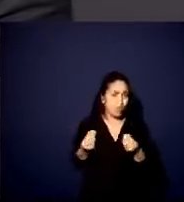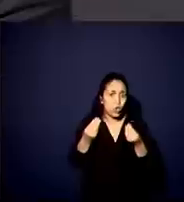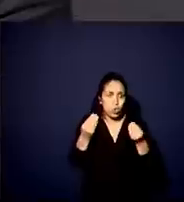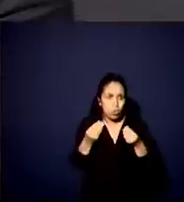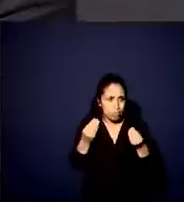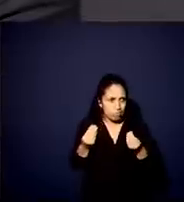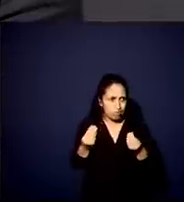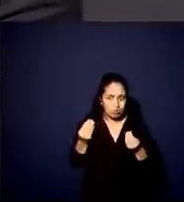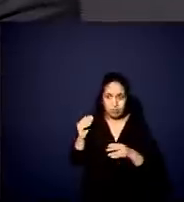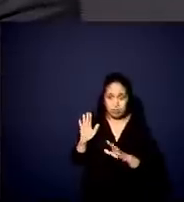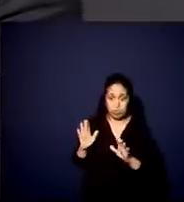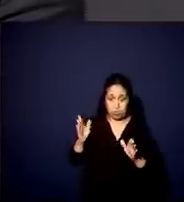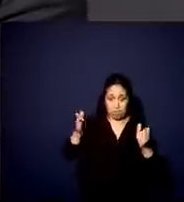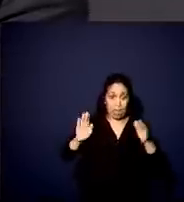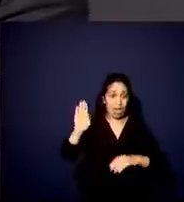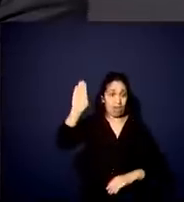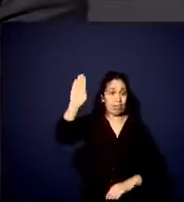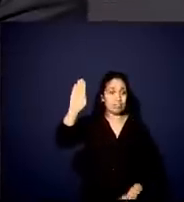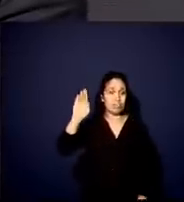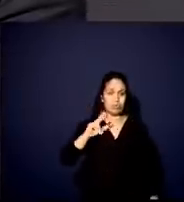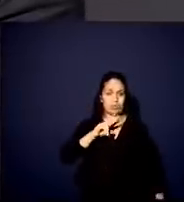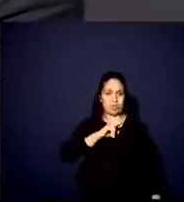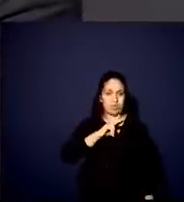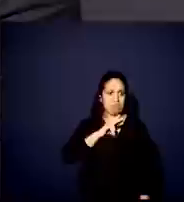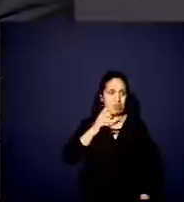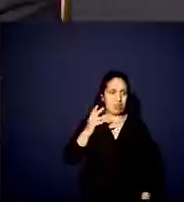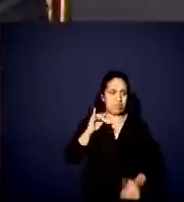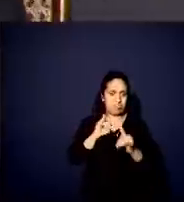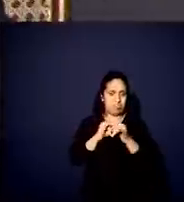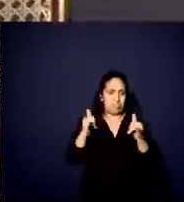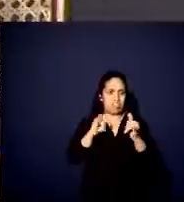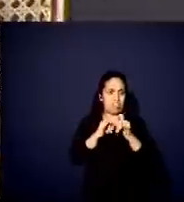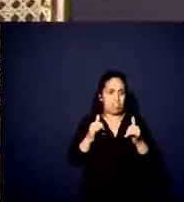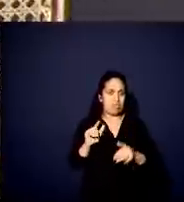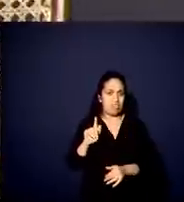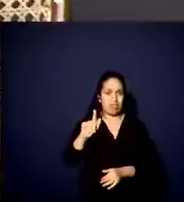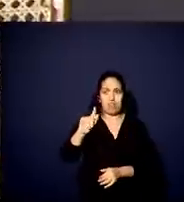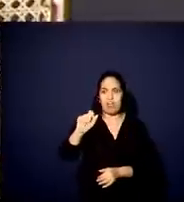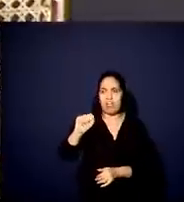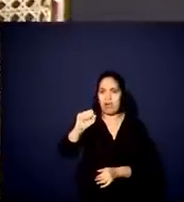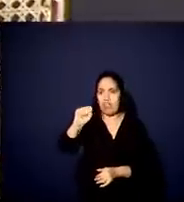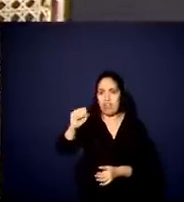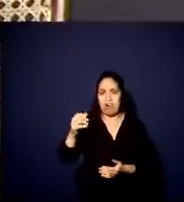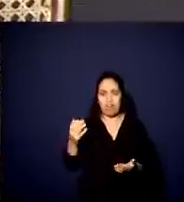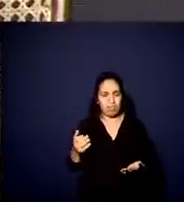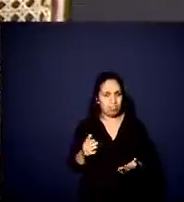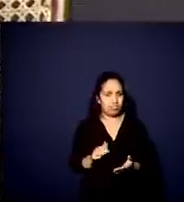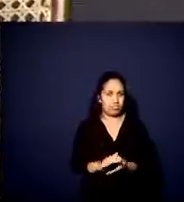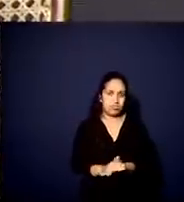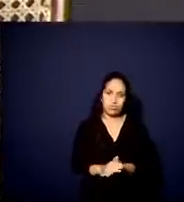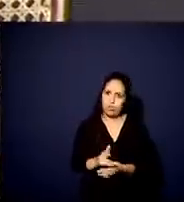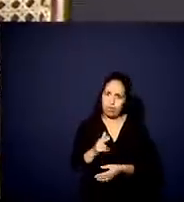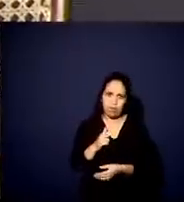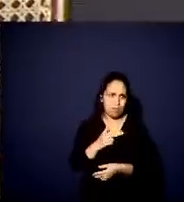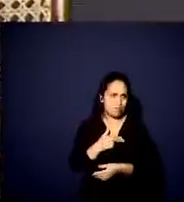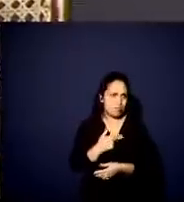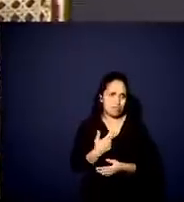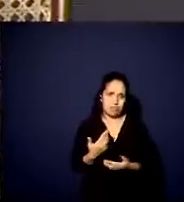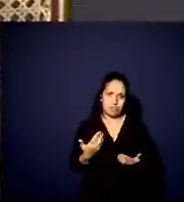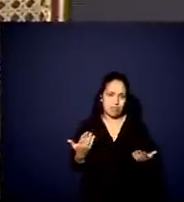numa eleição sobre privatizar a companhia de energia, companhia de gás, era absolutamente